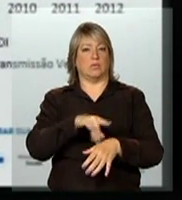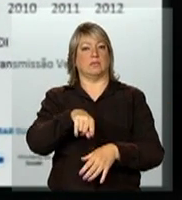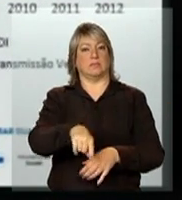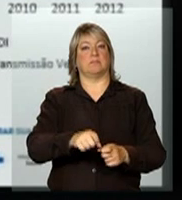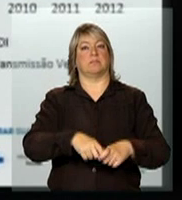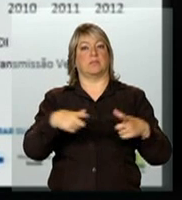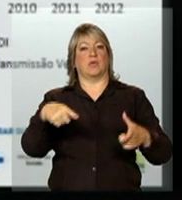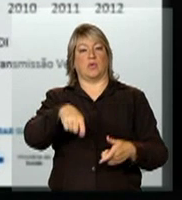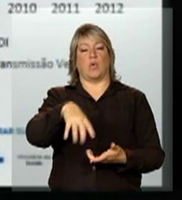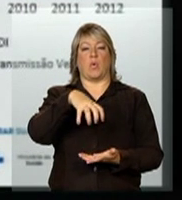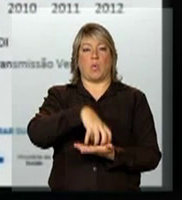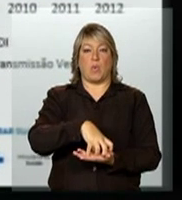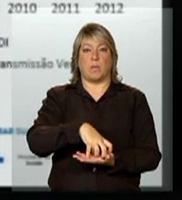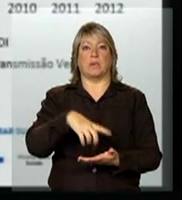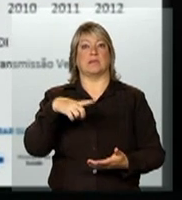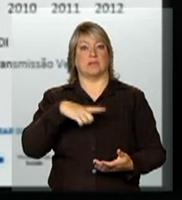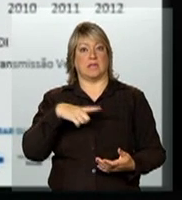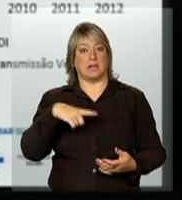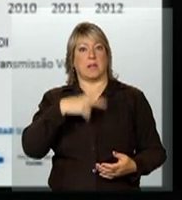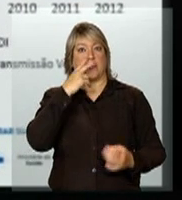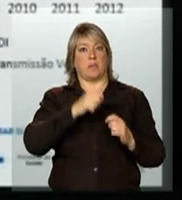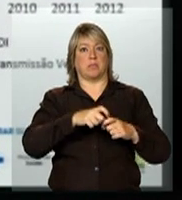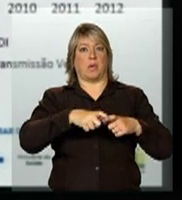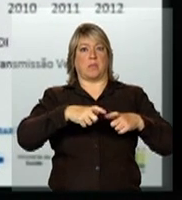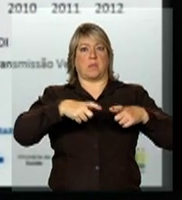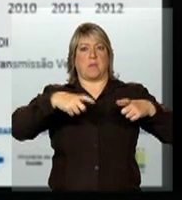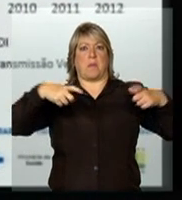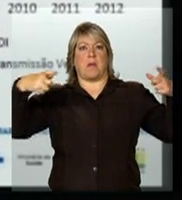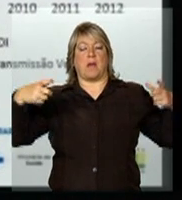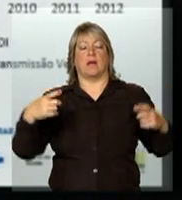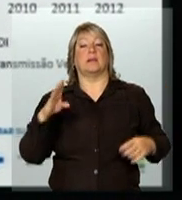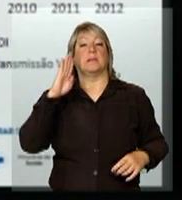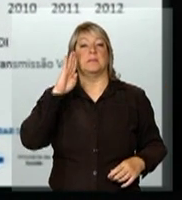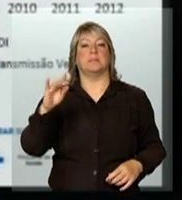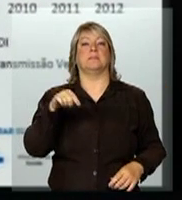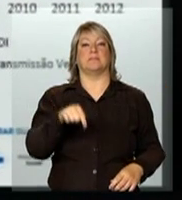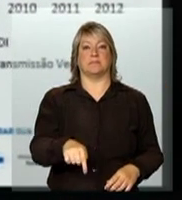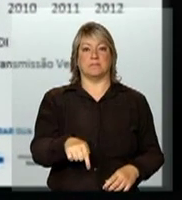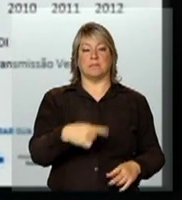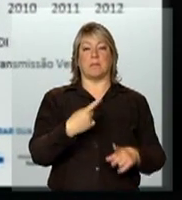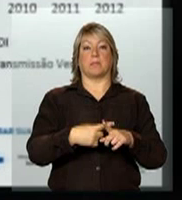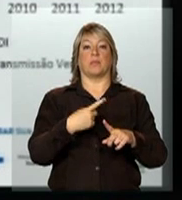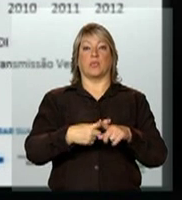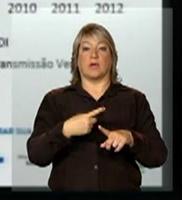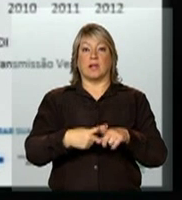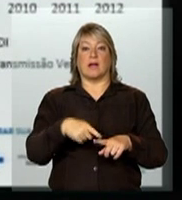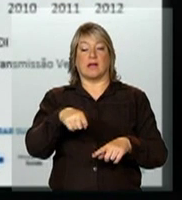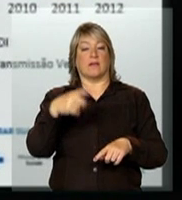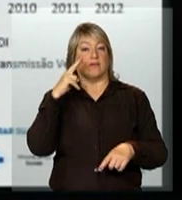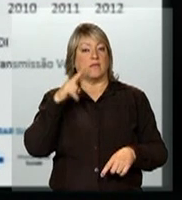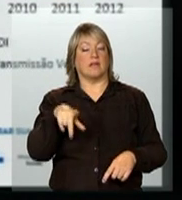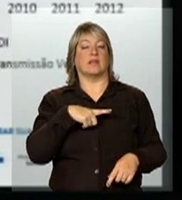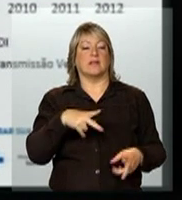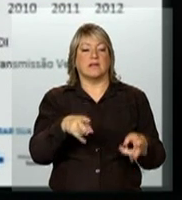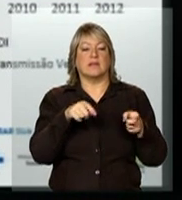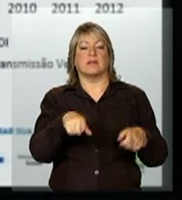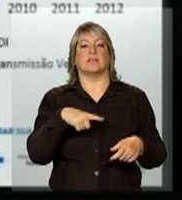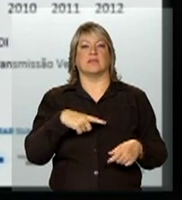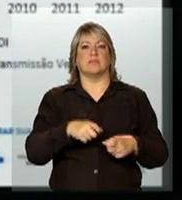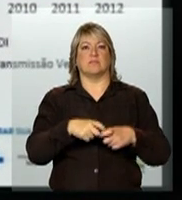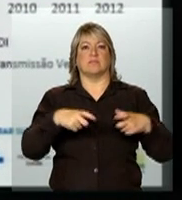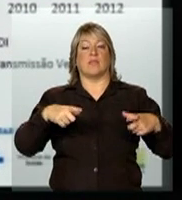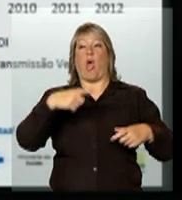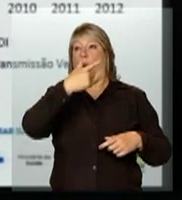tem uma tendência de crescimento. Principalmente, a partir daqui, gente nota uma certa tendência de crescimento. Em outros